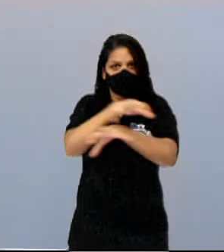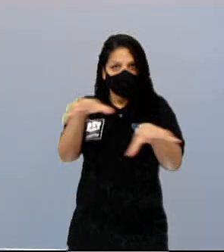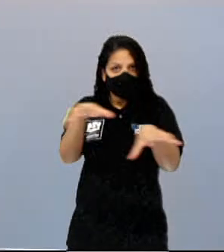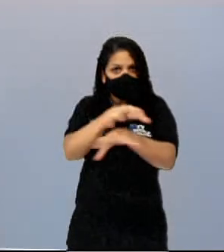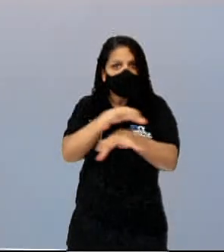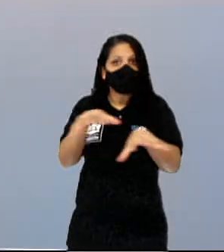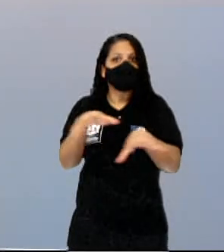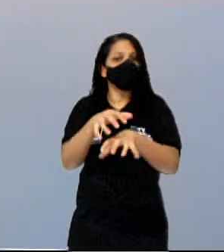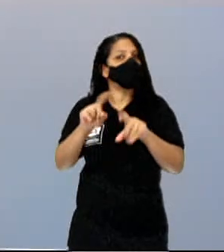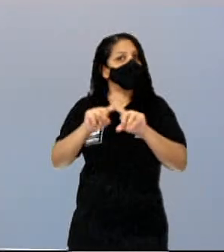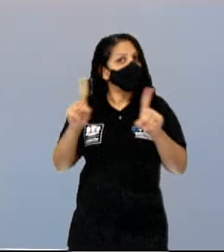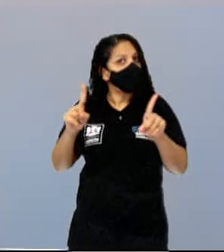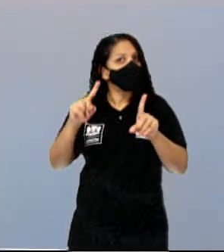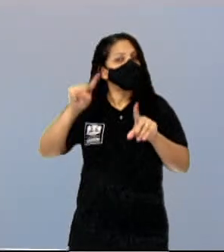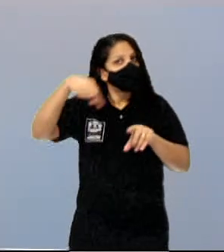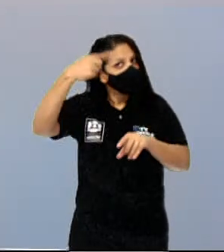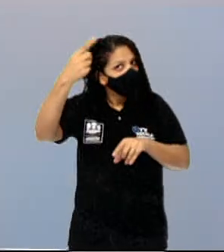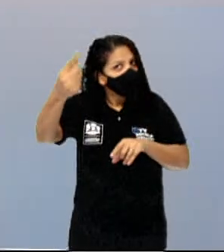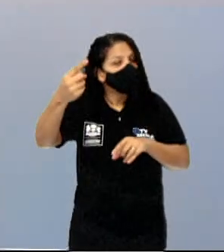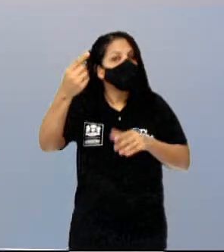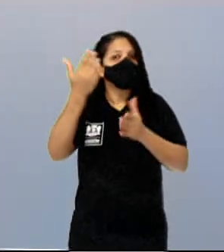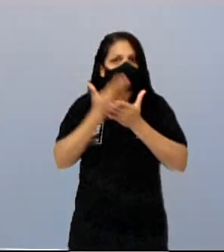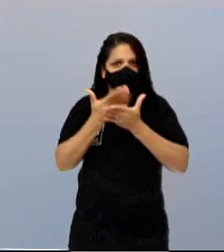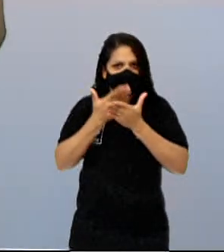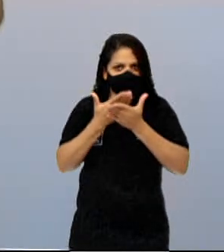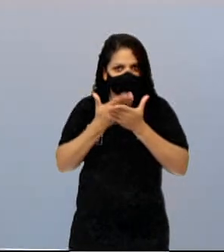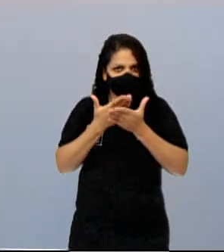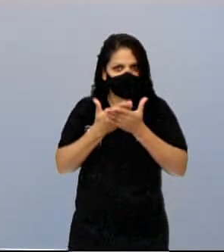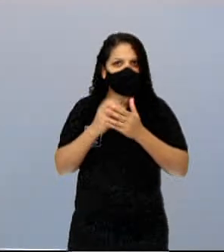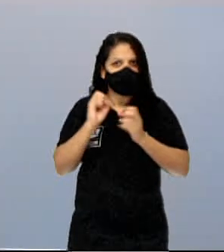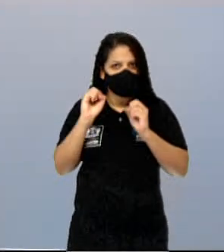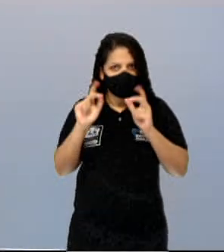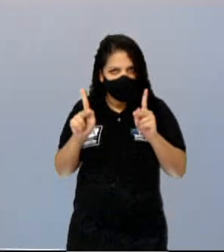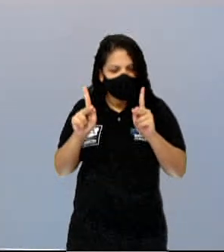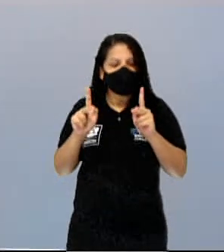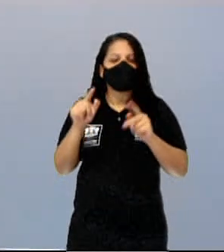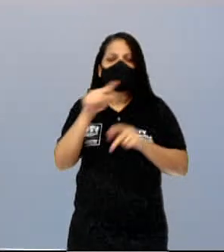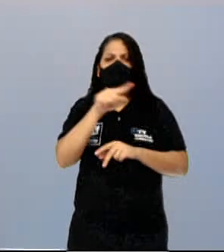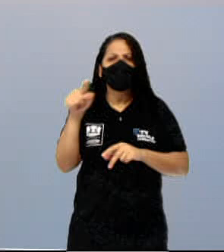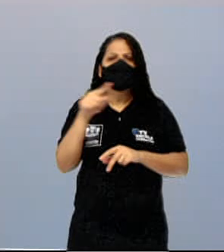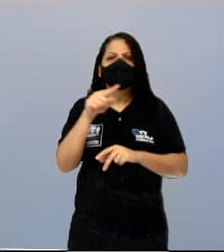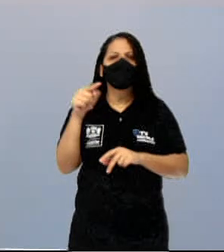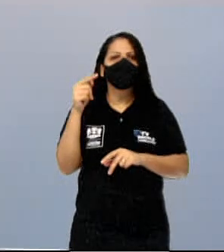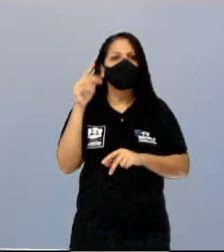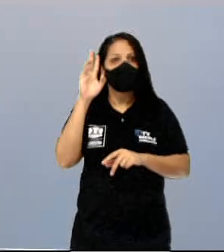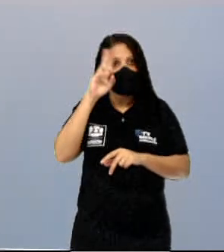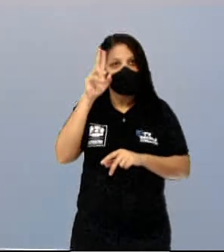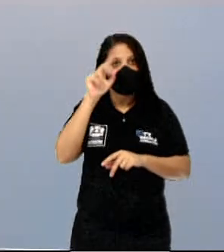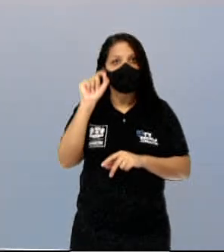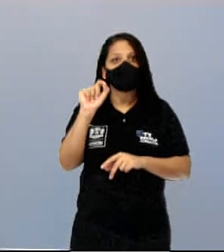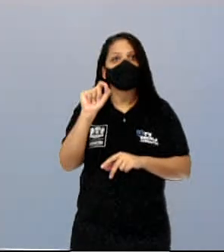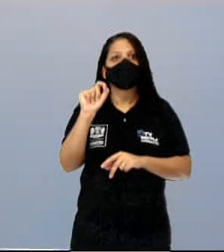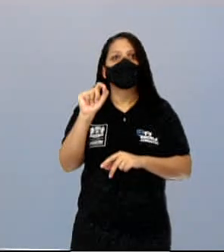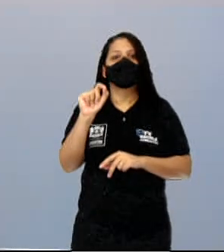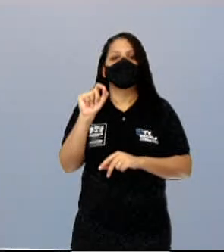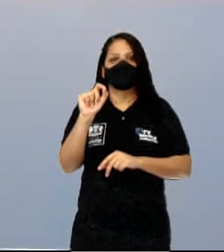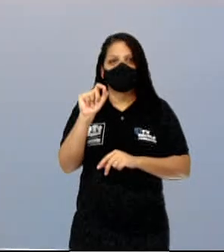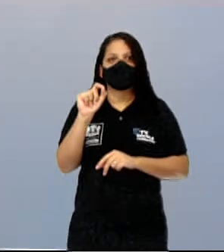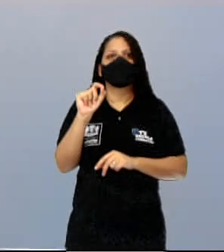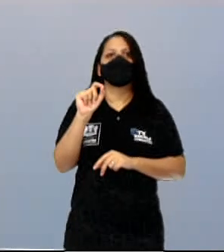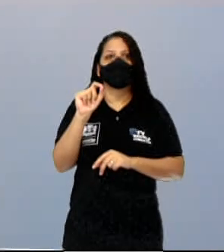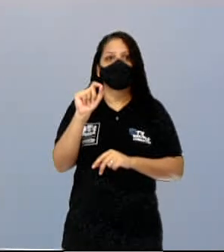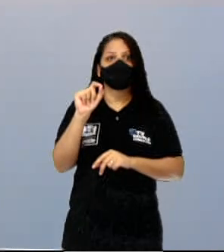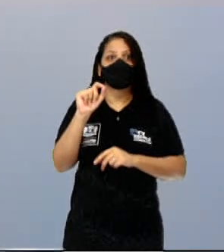aula. Só para você ficar bem ciente, a região da Mata Atlântica, por mais que tenha uma